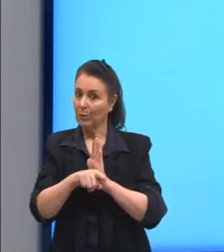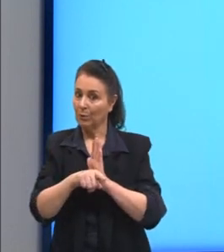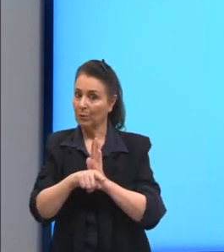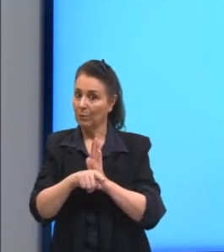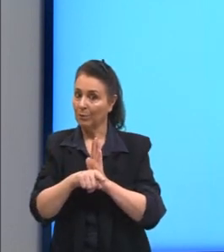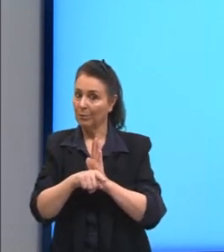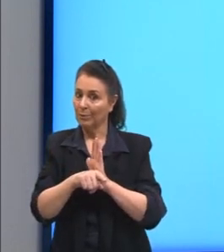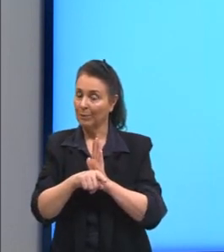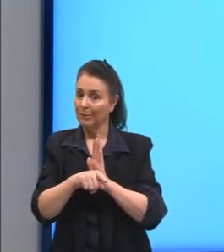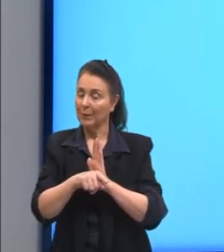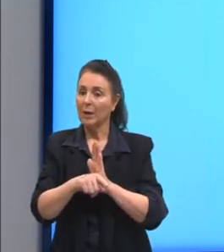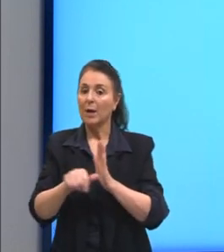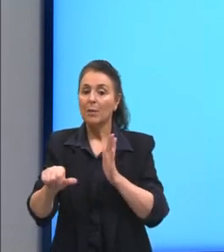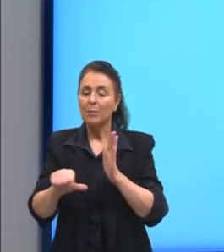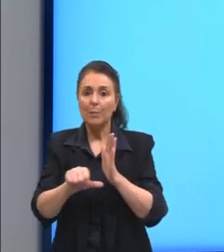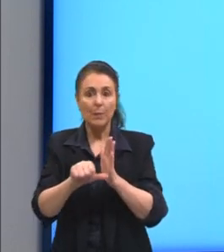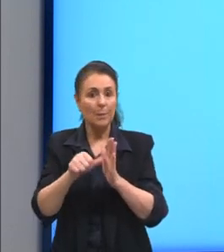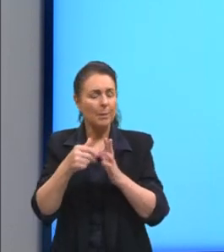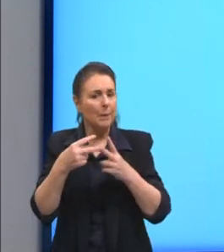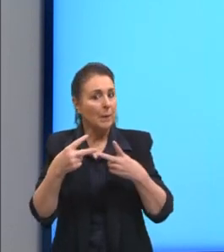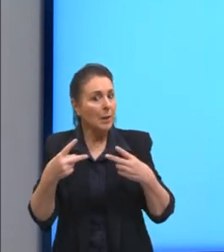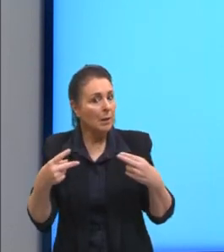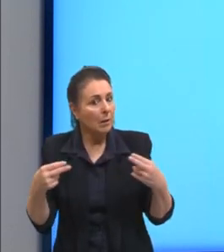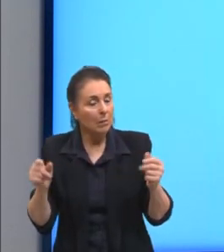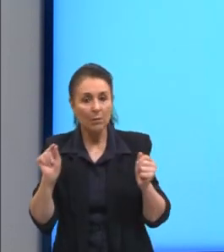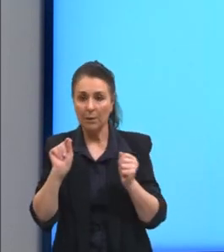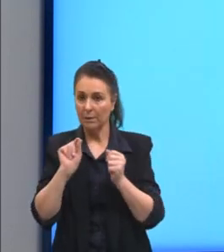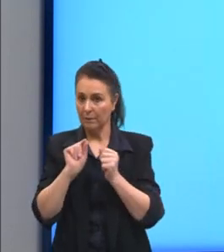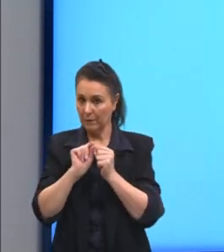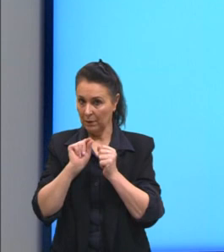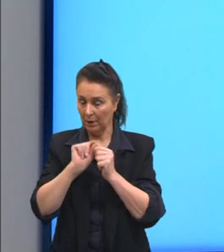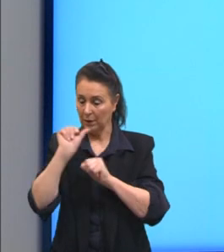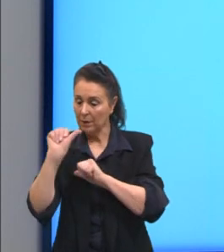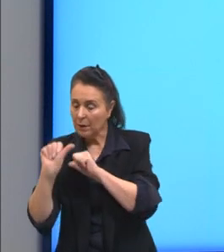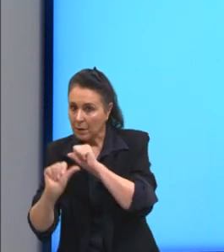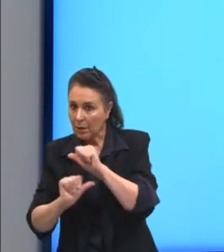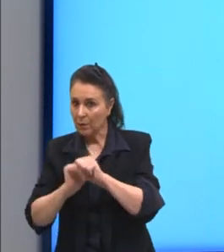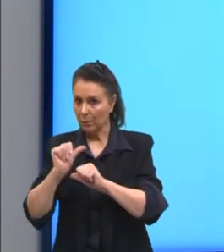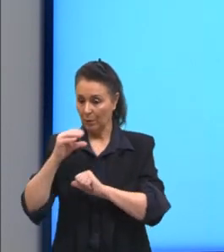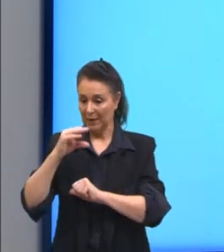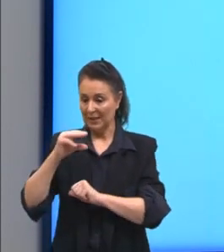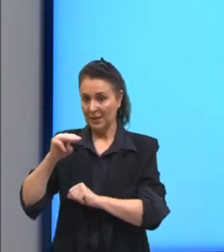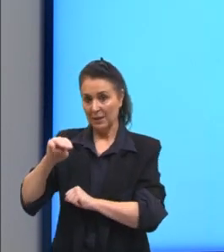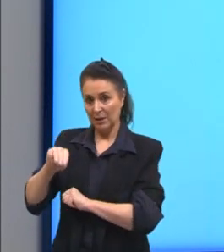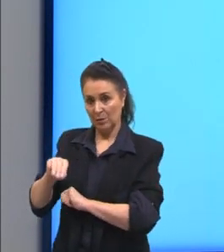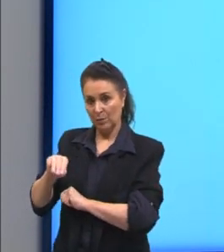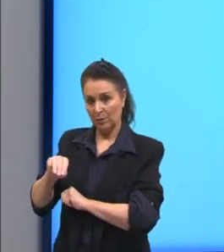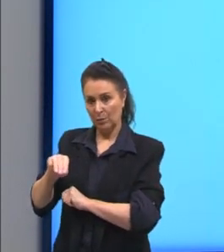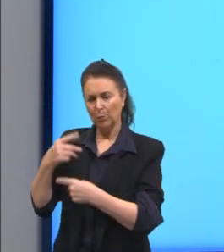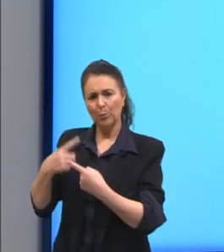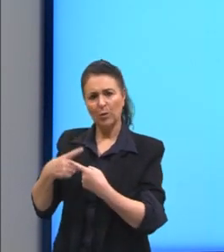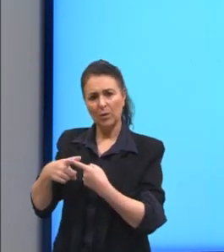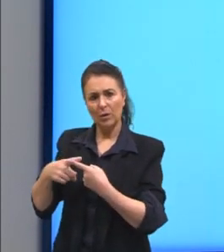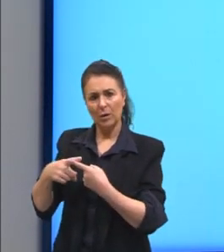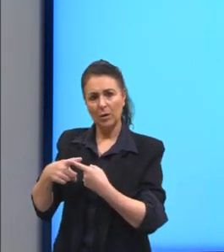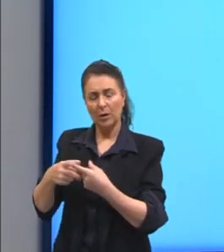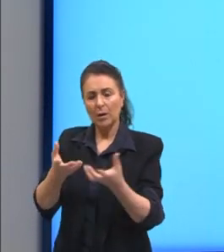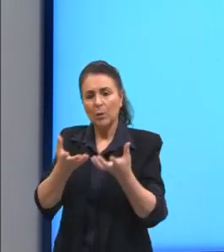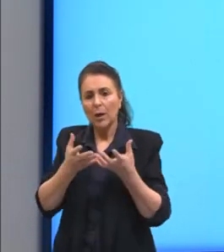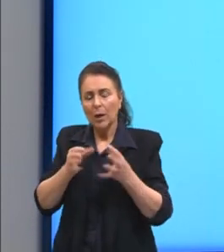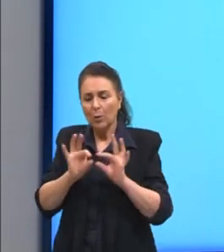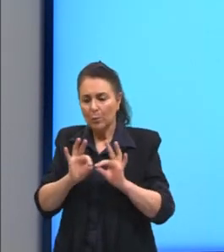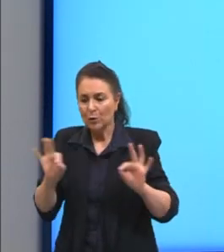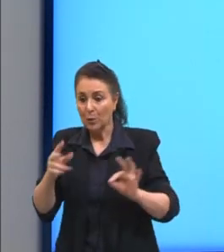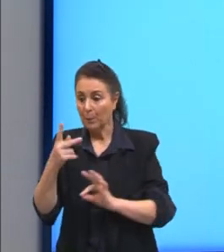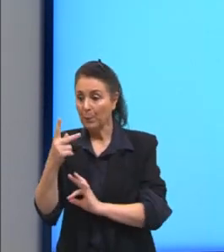Aqui, a primeira coisa que eu vou fazer é transformar em centímetros. Mas por quê? Como eu quero medir